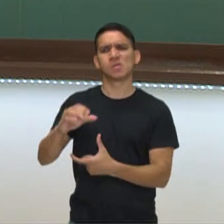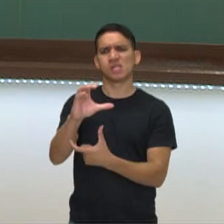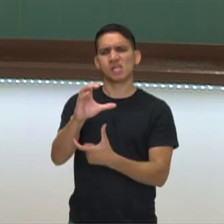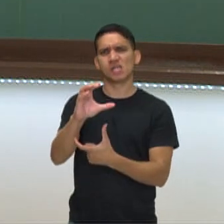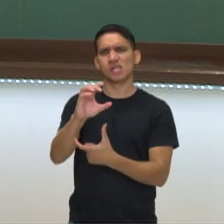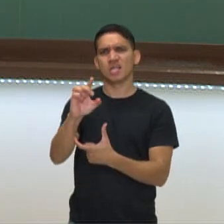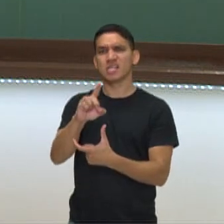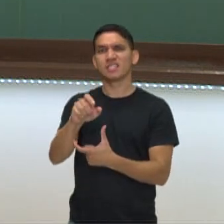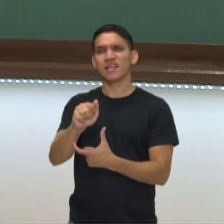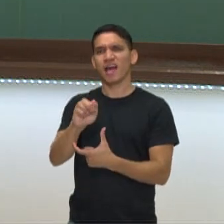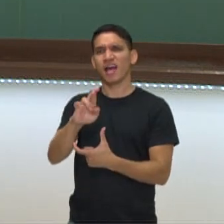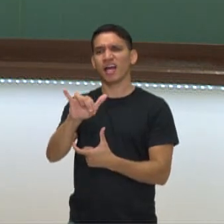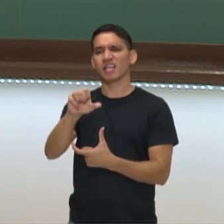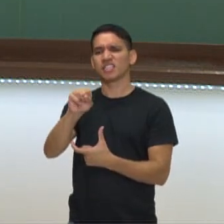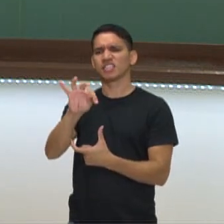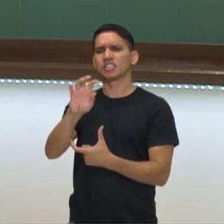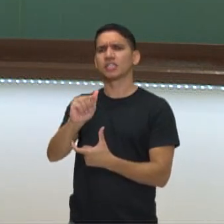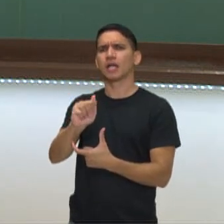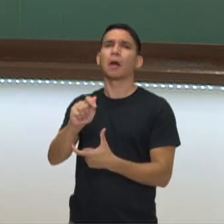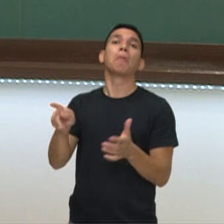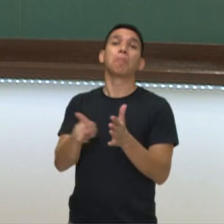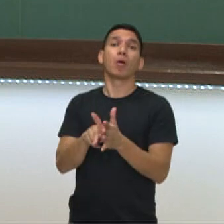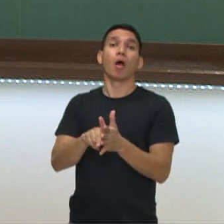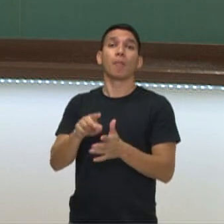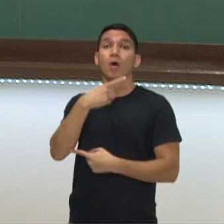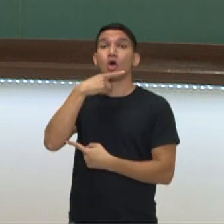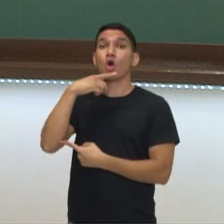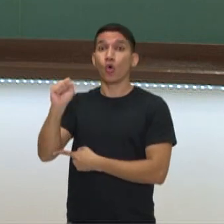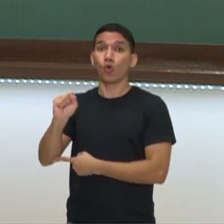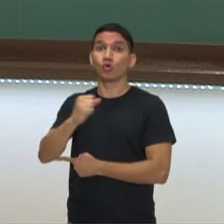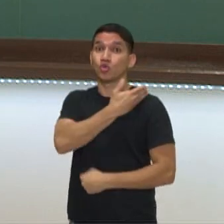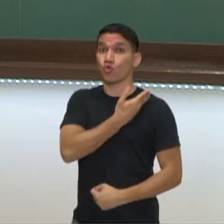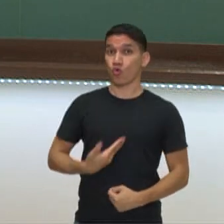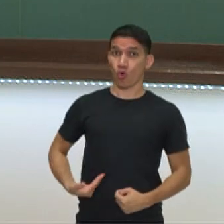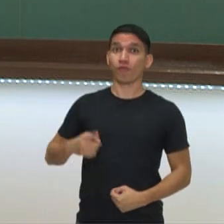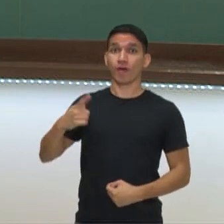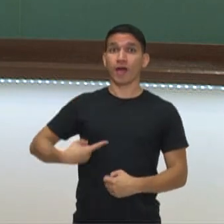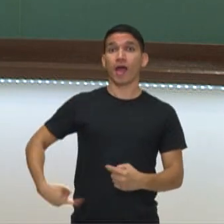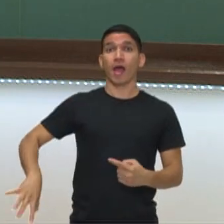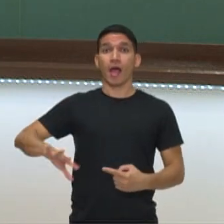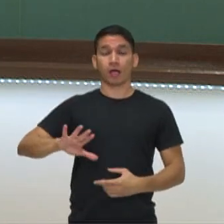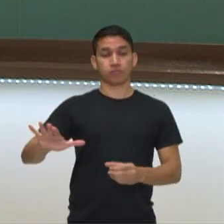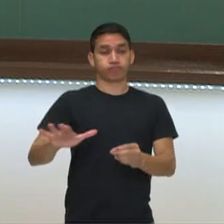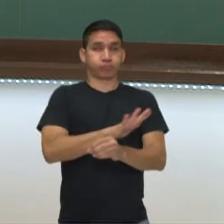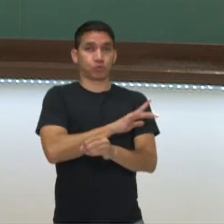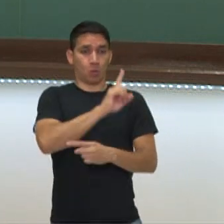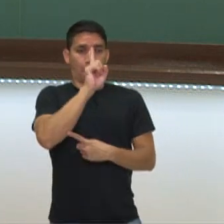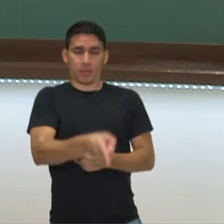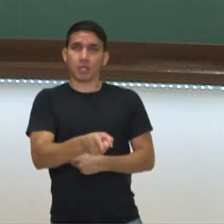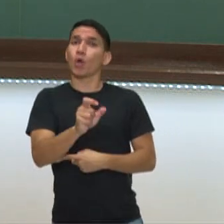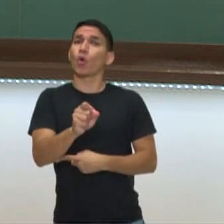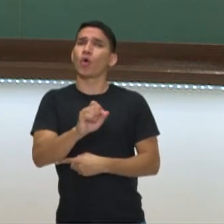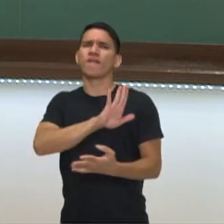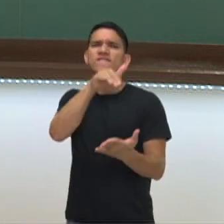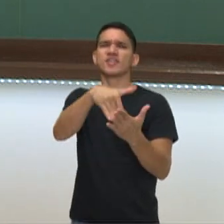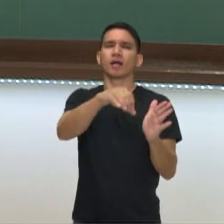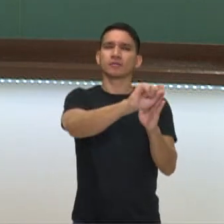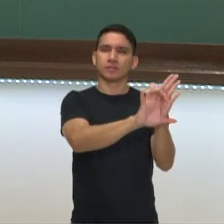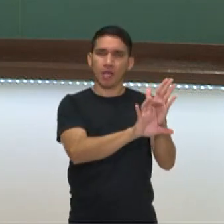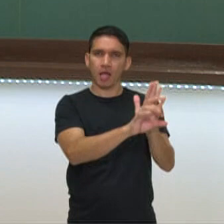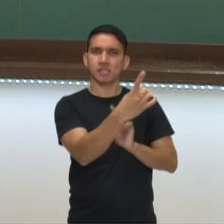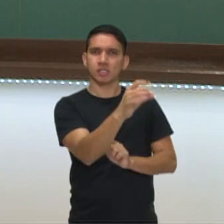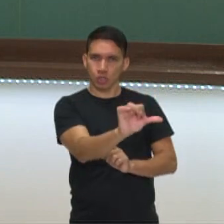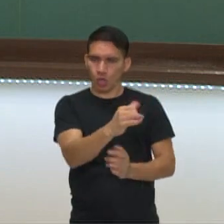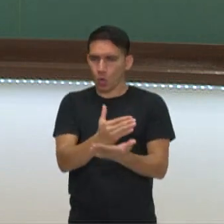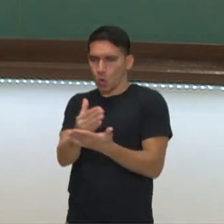Ora, a Rússia que era comandada por um governo absolutista e no final do século XIX, início